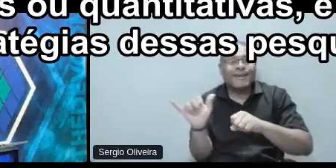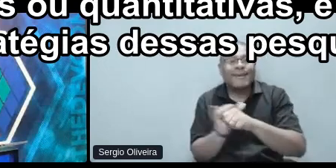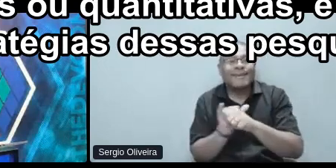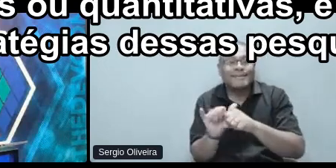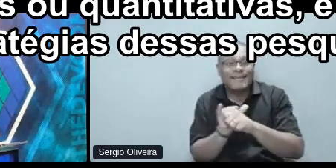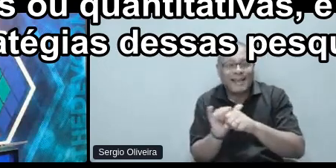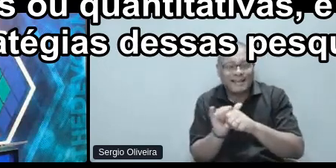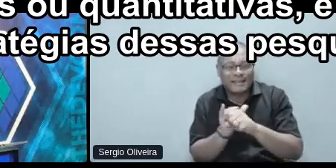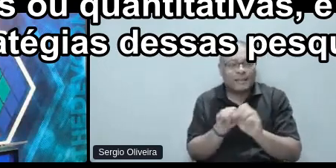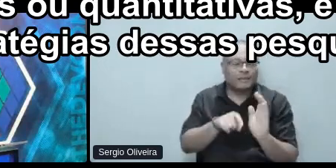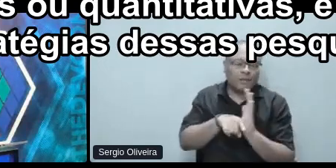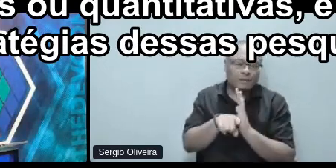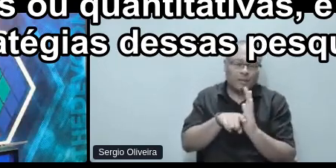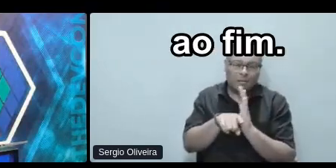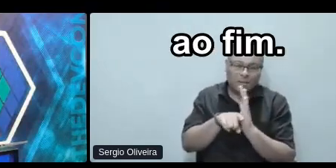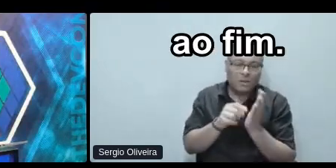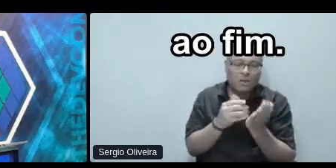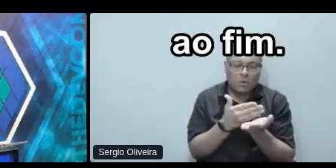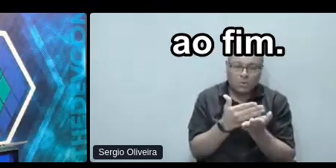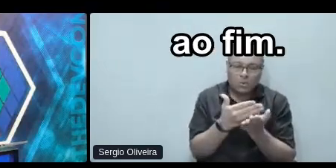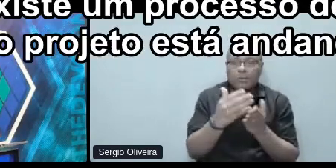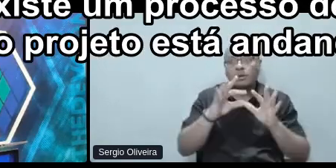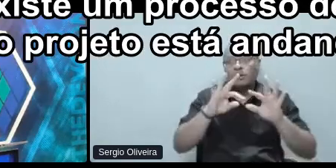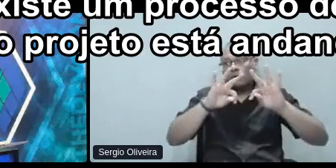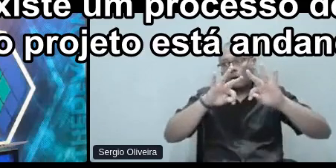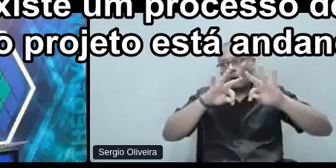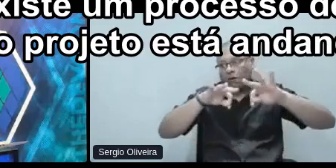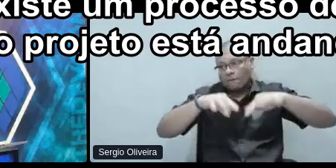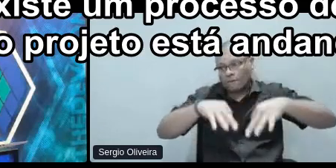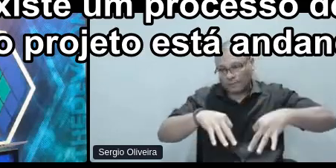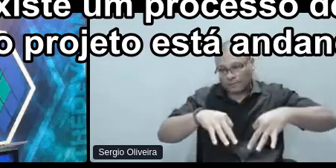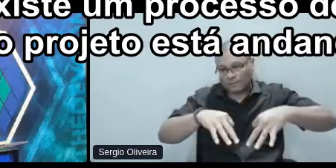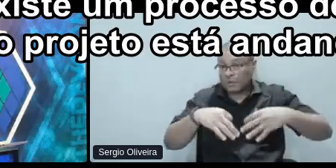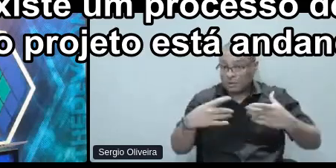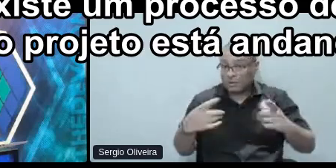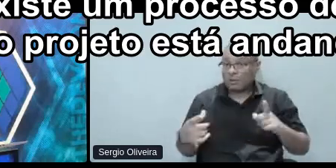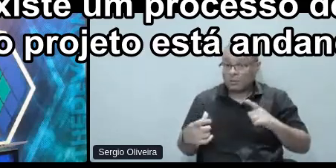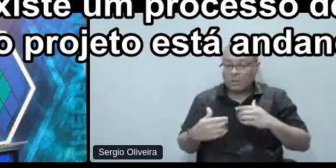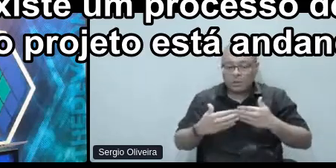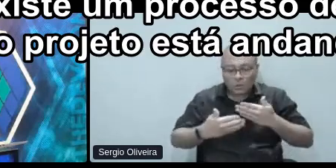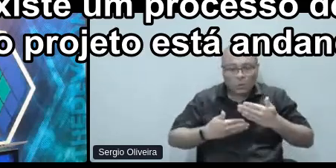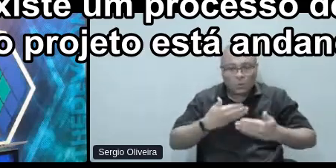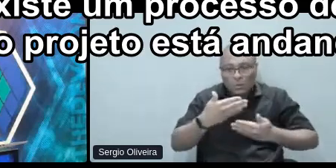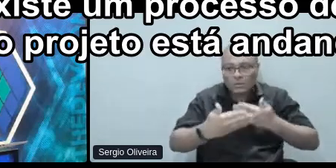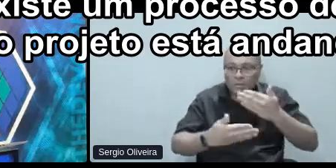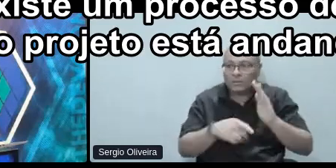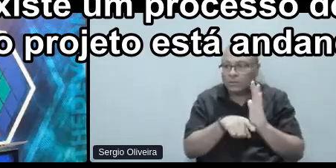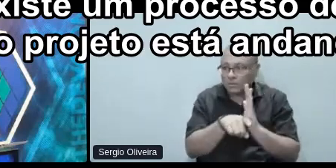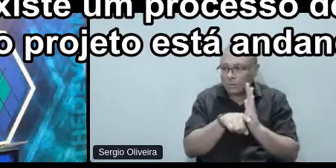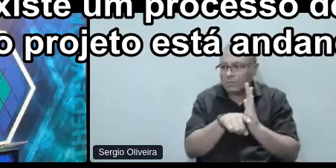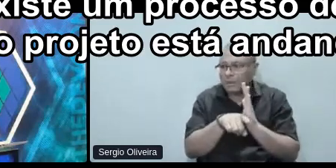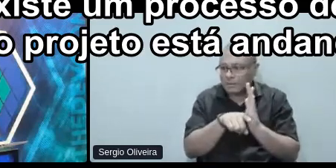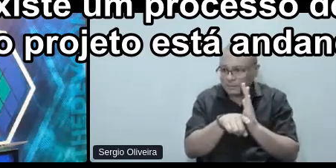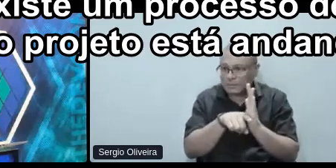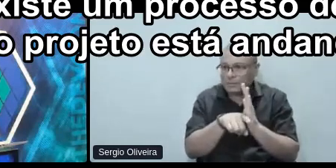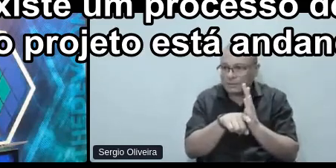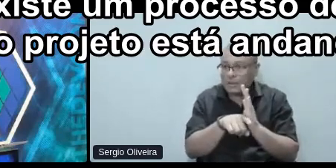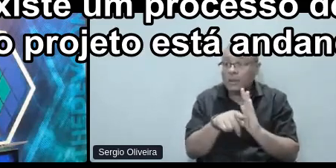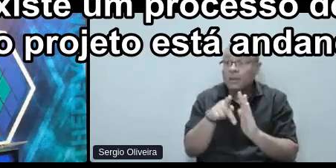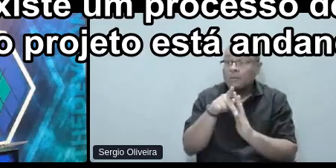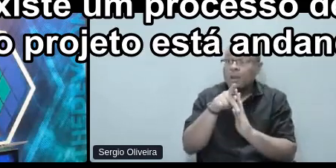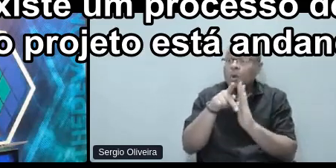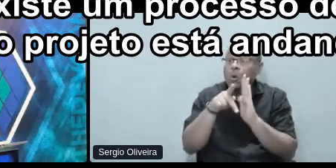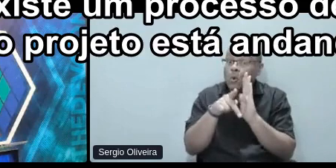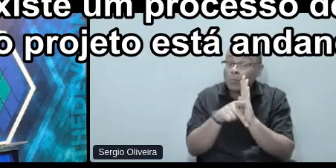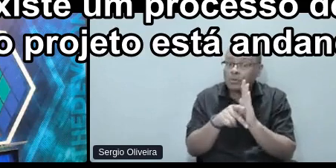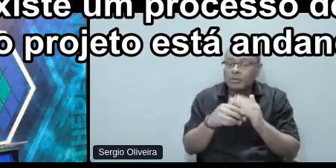pesquisas, do início ao fim. Então, existe um processo de pesquisa, mas enquanto o projeto está